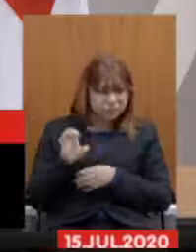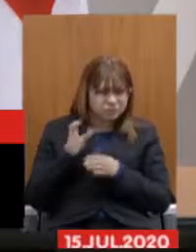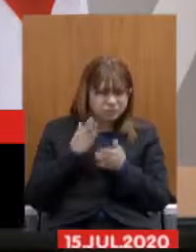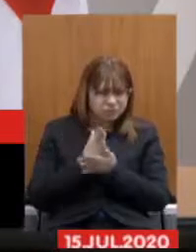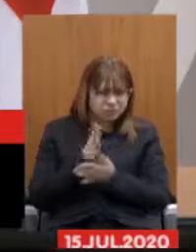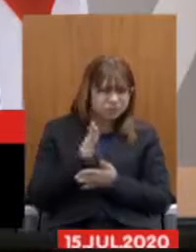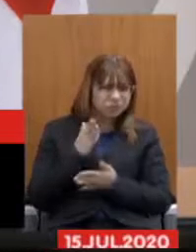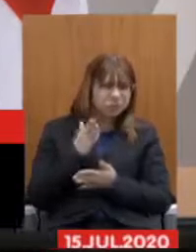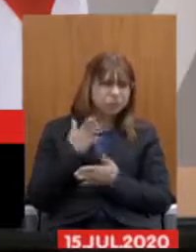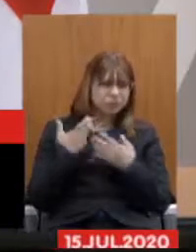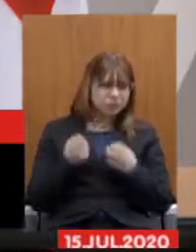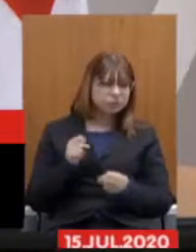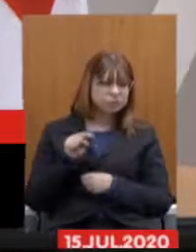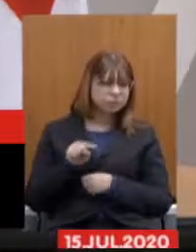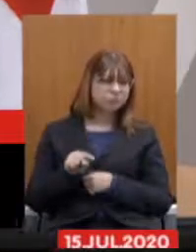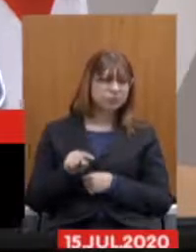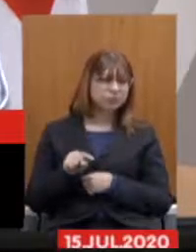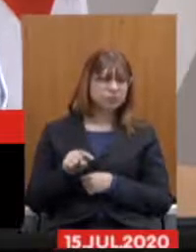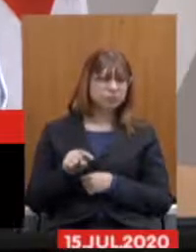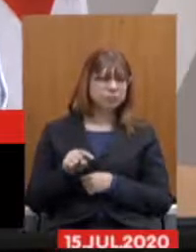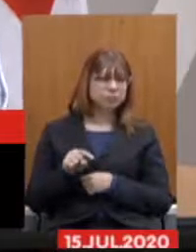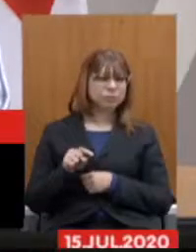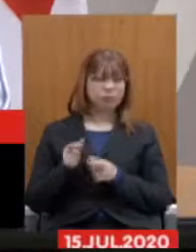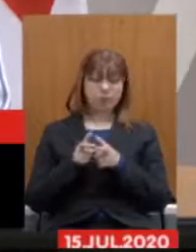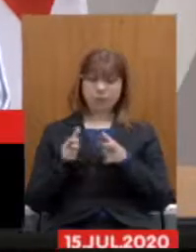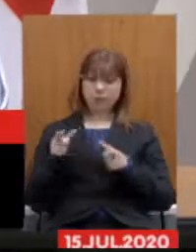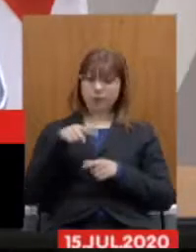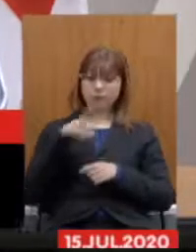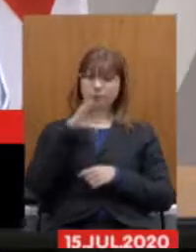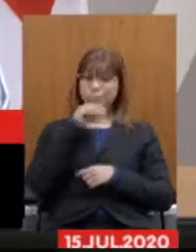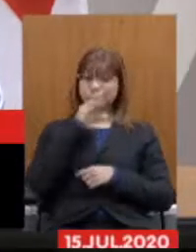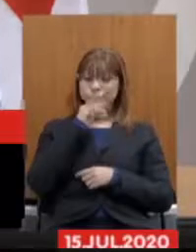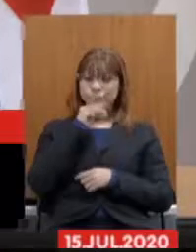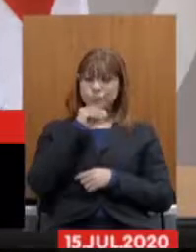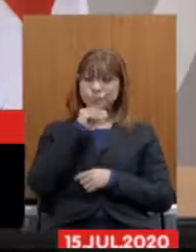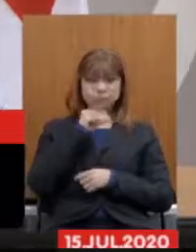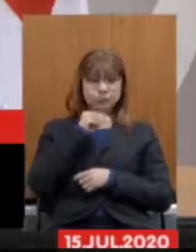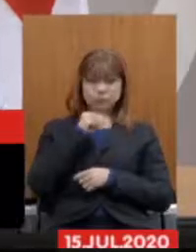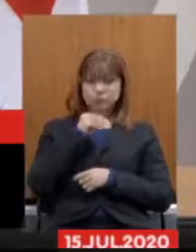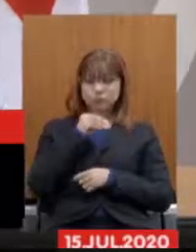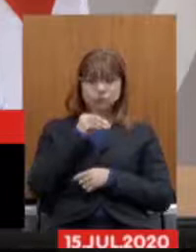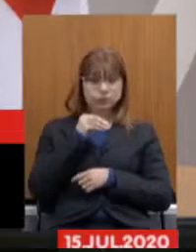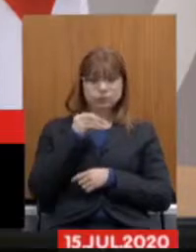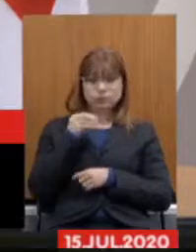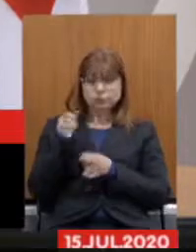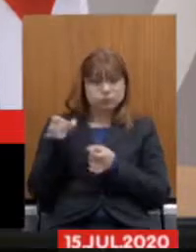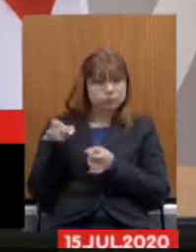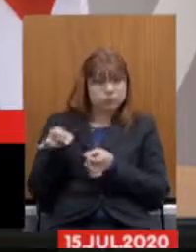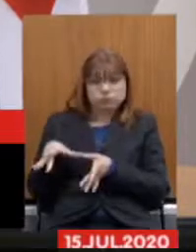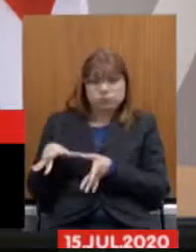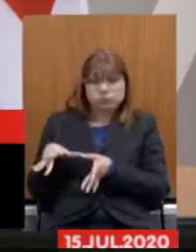saúde a grande parcela desses trabalhadores deixarão o sistema público